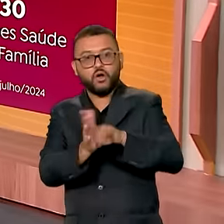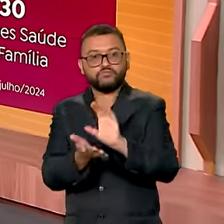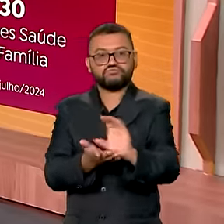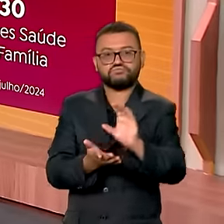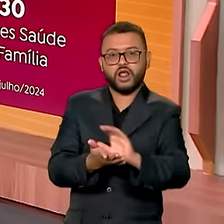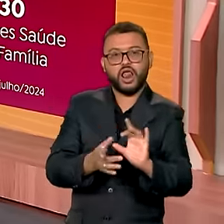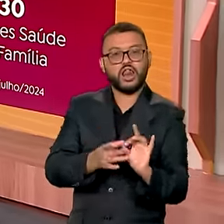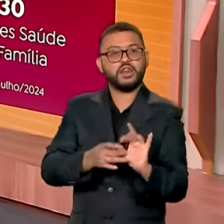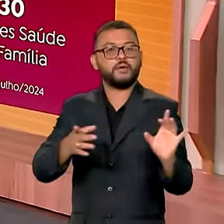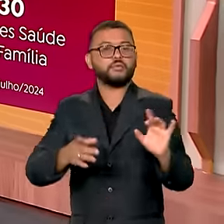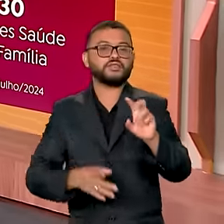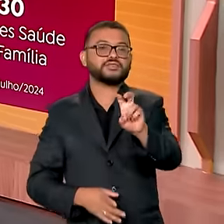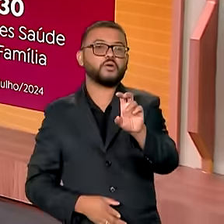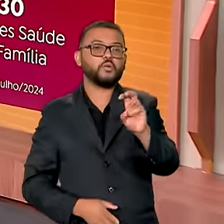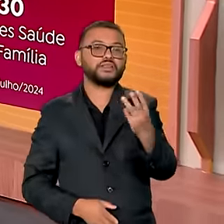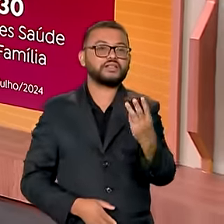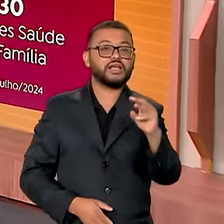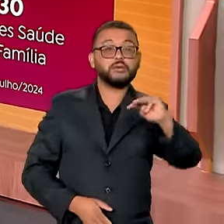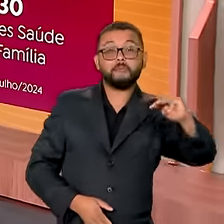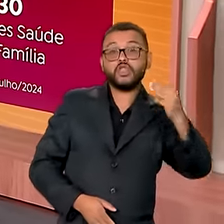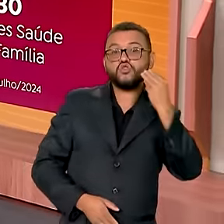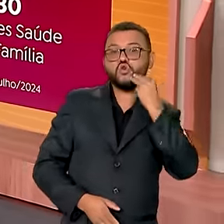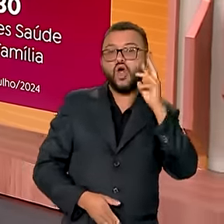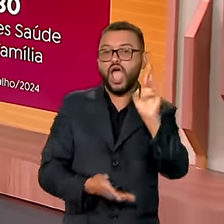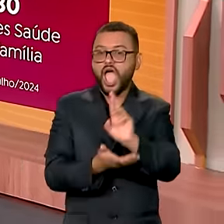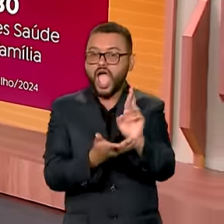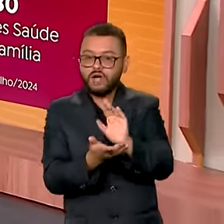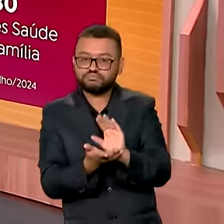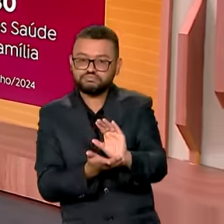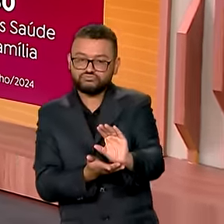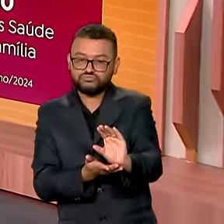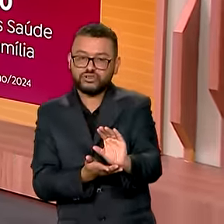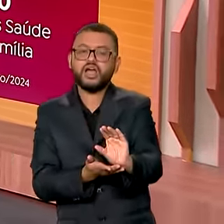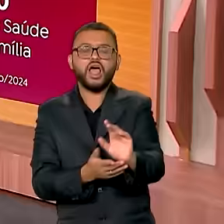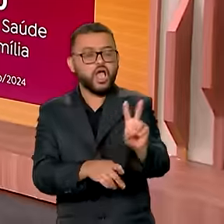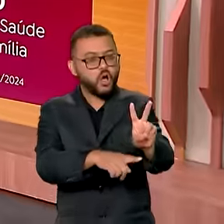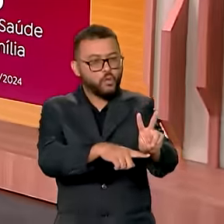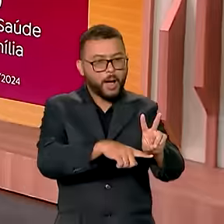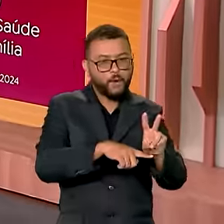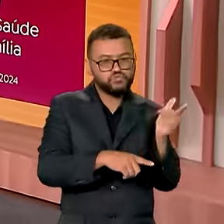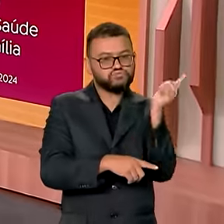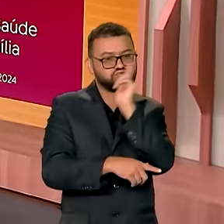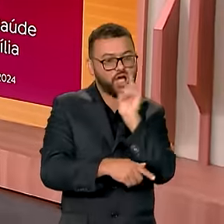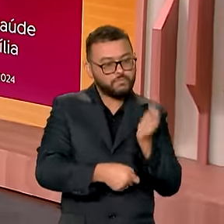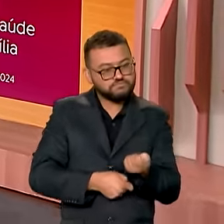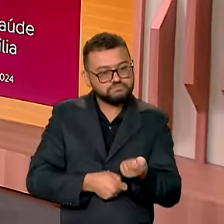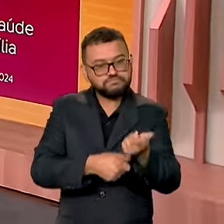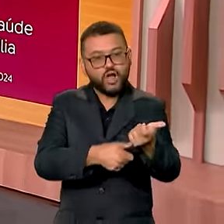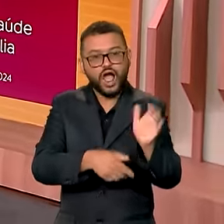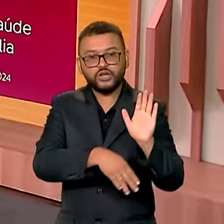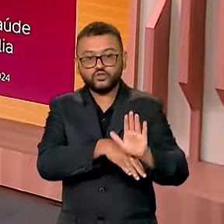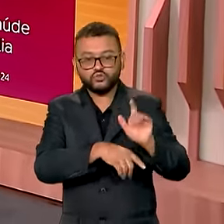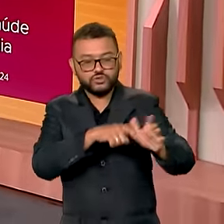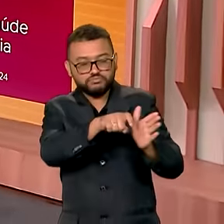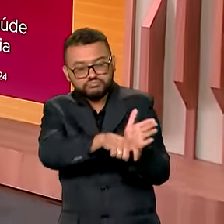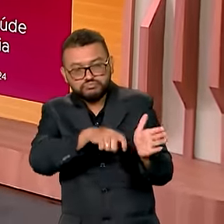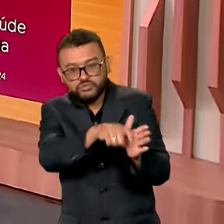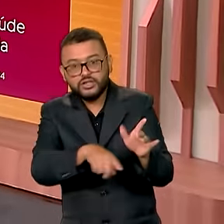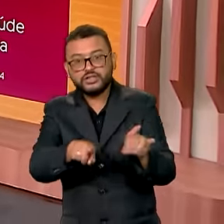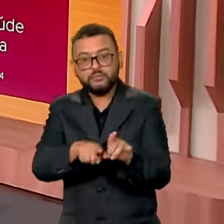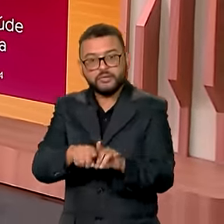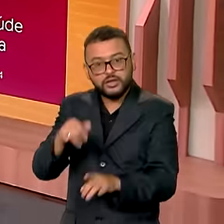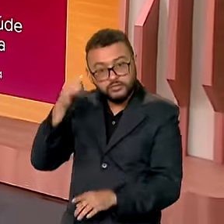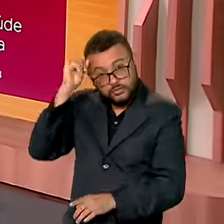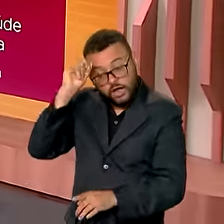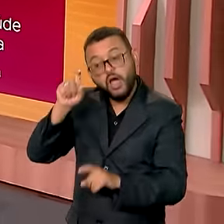liberados mais de 53 milhões de reais. Os créditos beneficiam tanto o agronegócio como